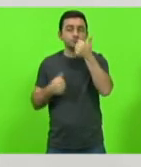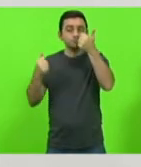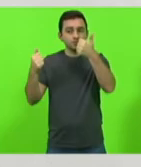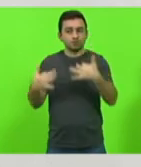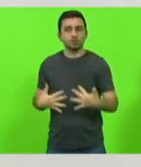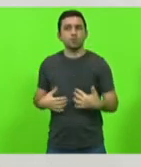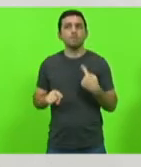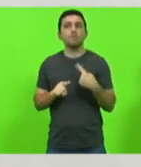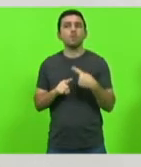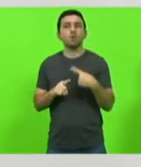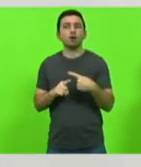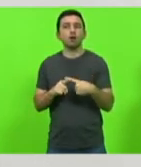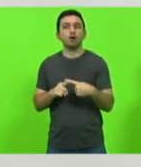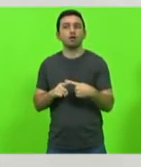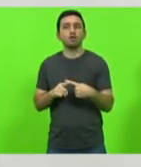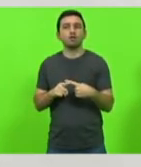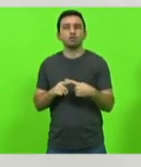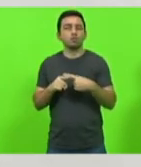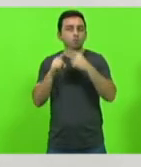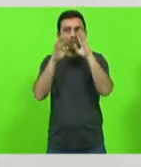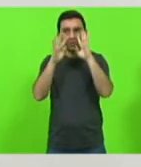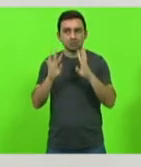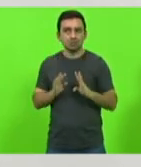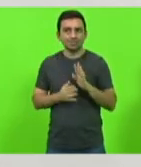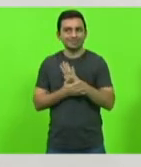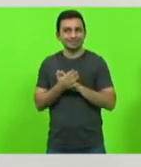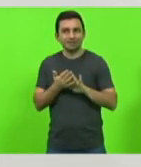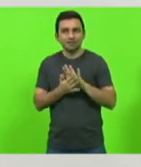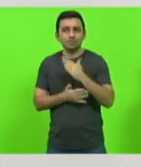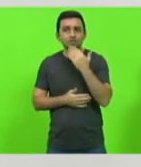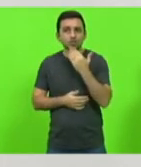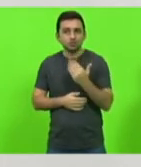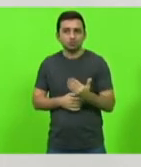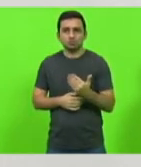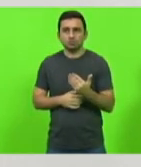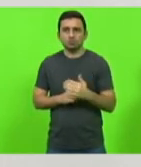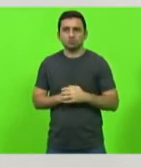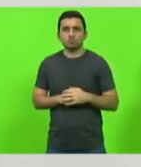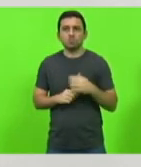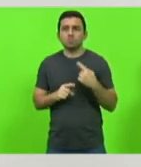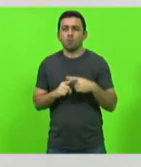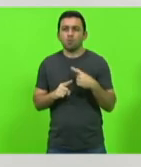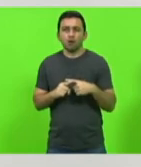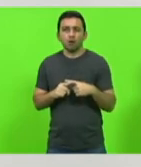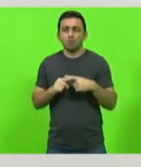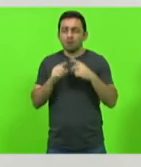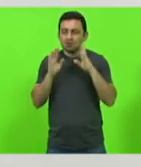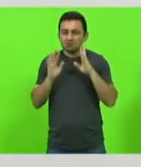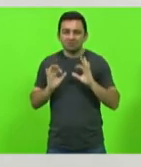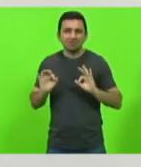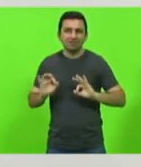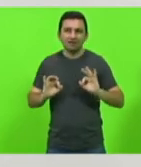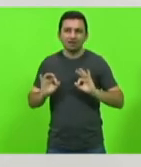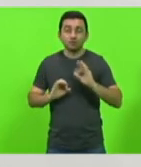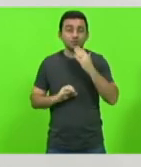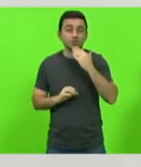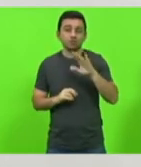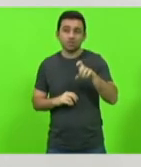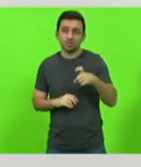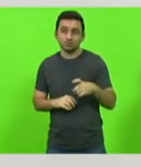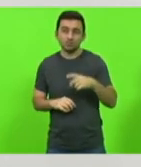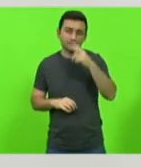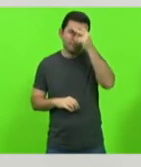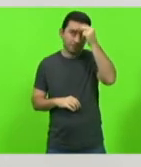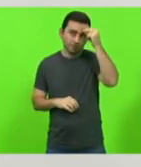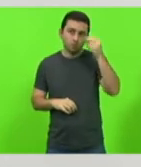de por que não foi dado ouvidos ao nosso pedido nessa tribuna por que não foi dado ouvidos ao pedido do ex-prefeito do